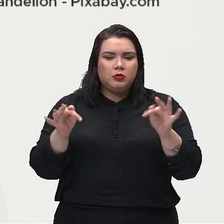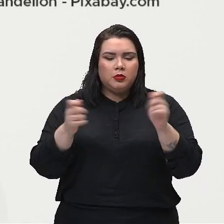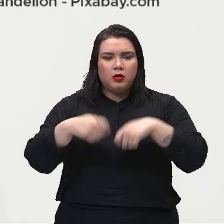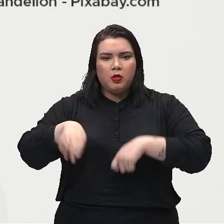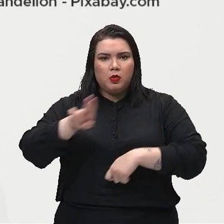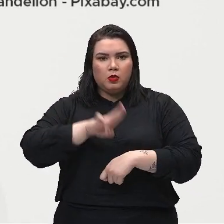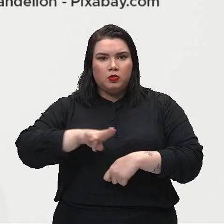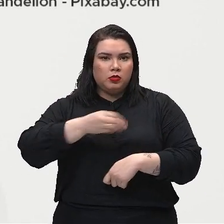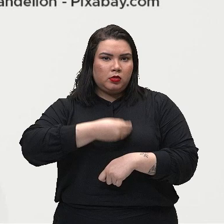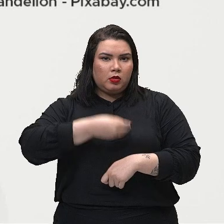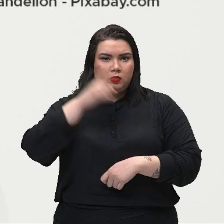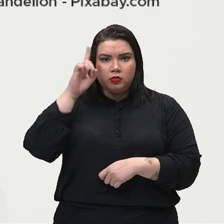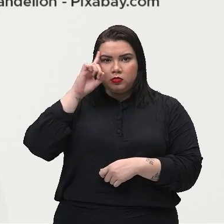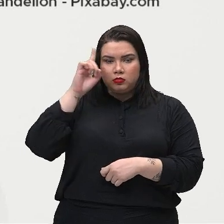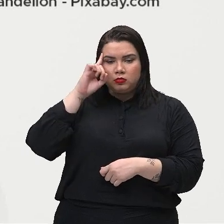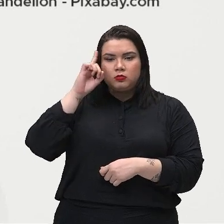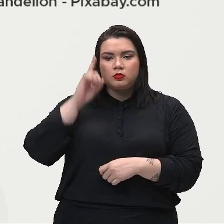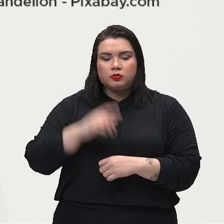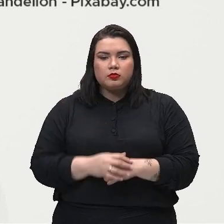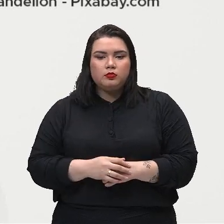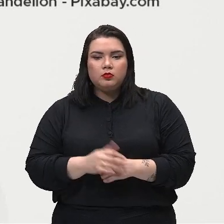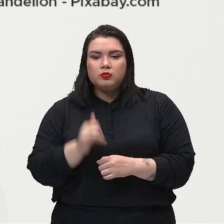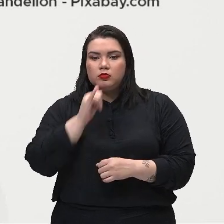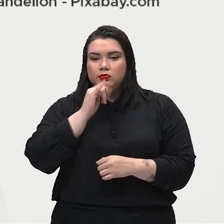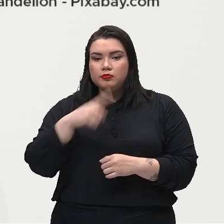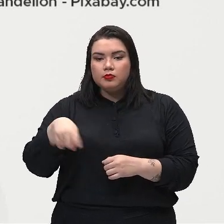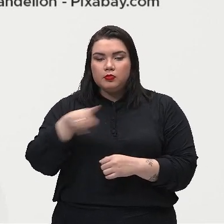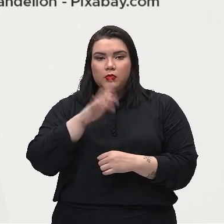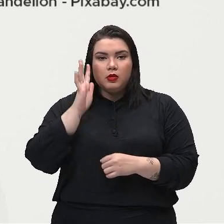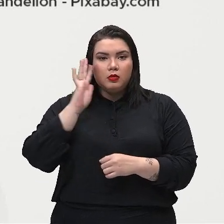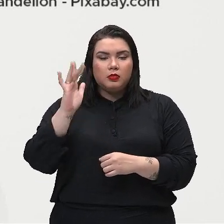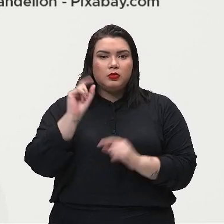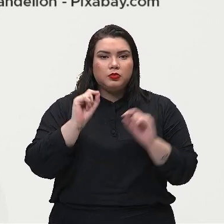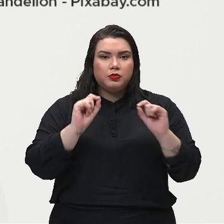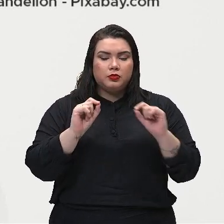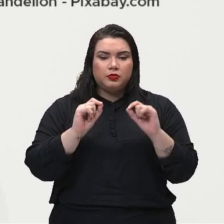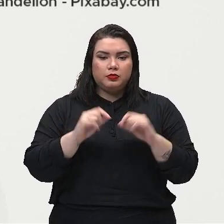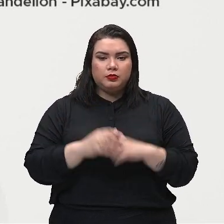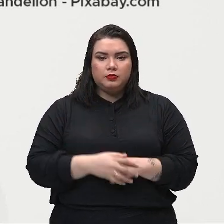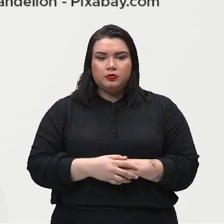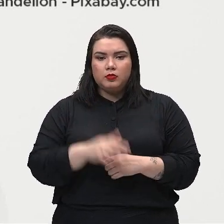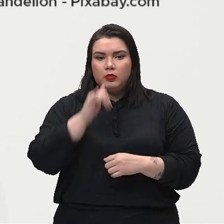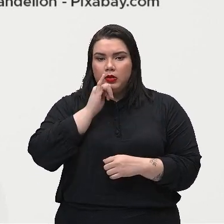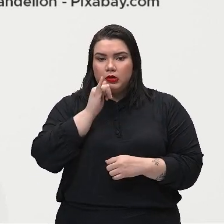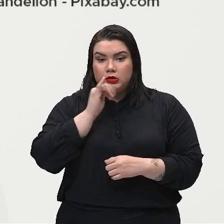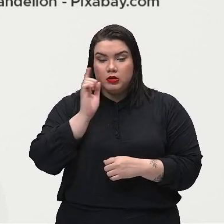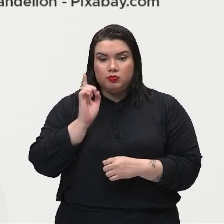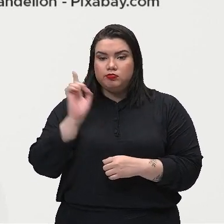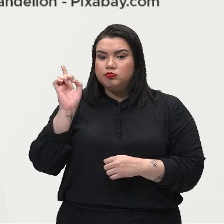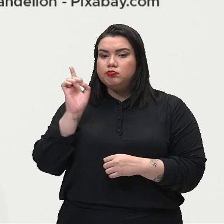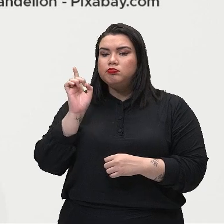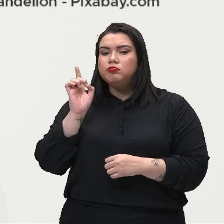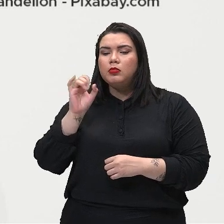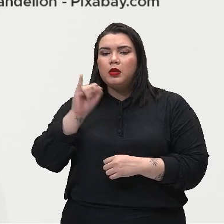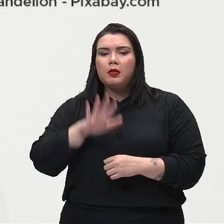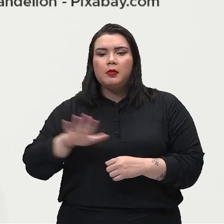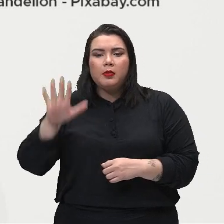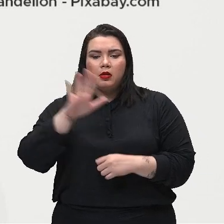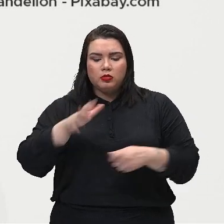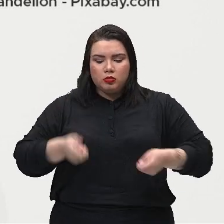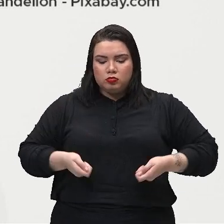usados no seu dia a dia. Imagine você que o quanto um carrinho de mão pode ser